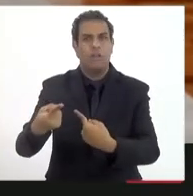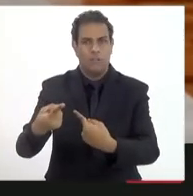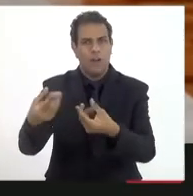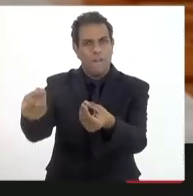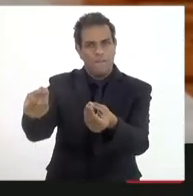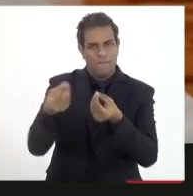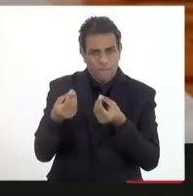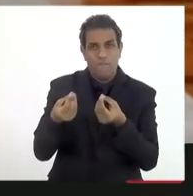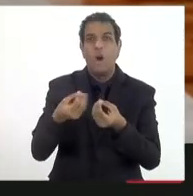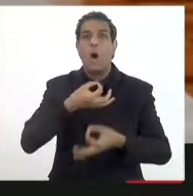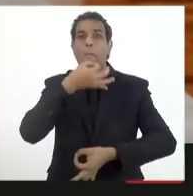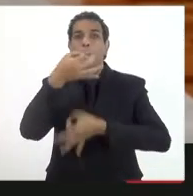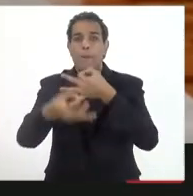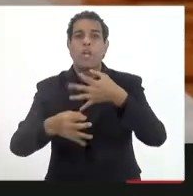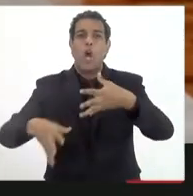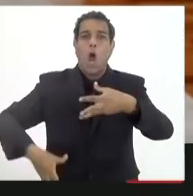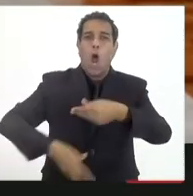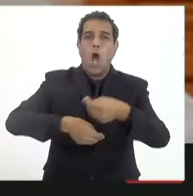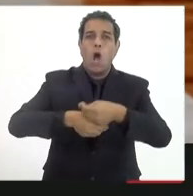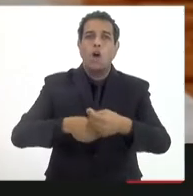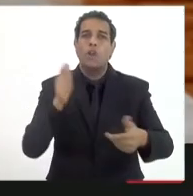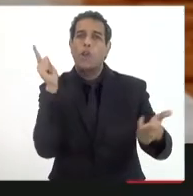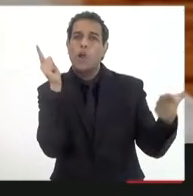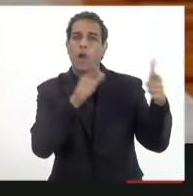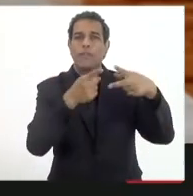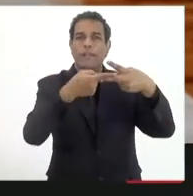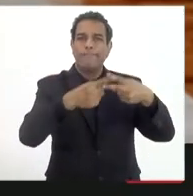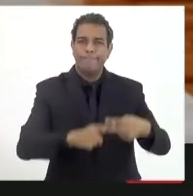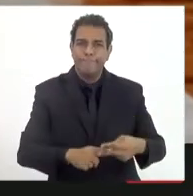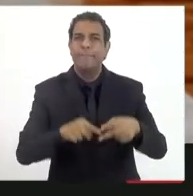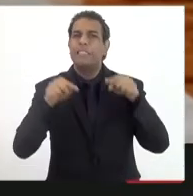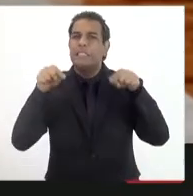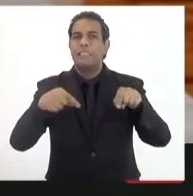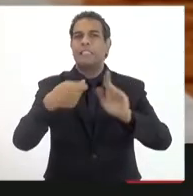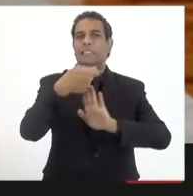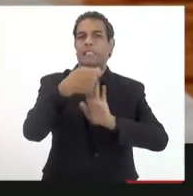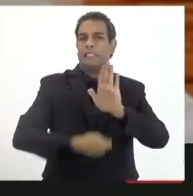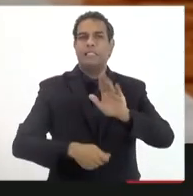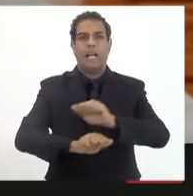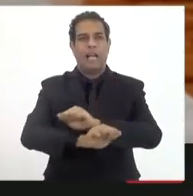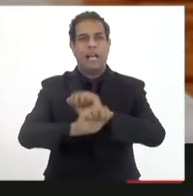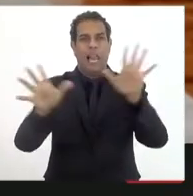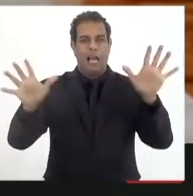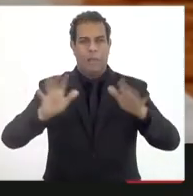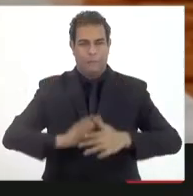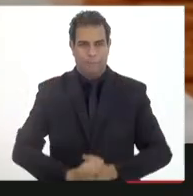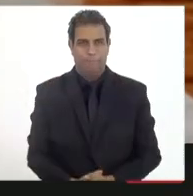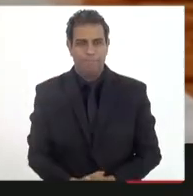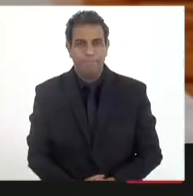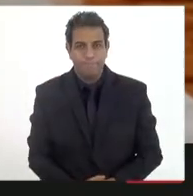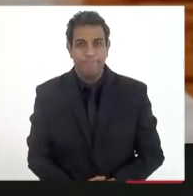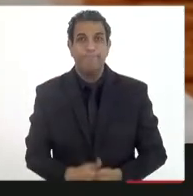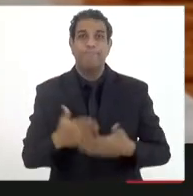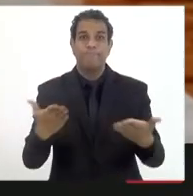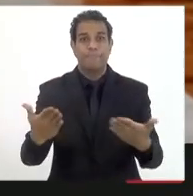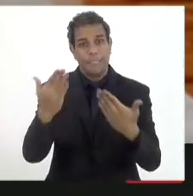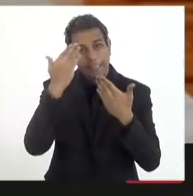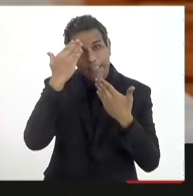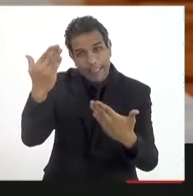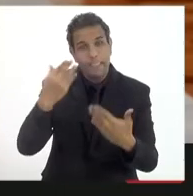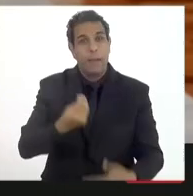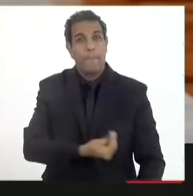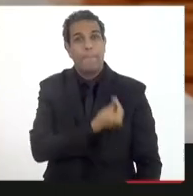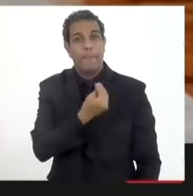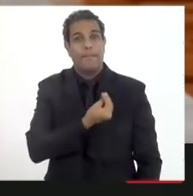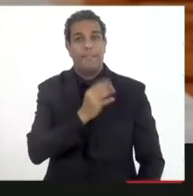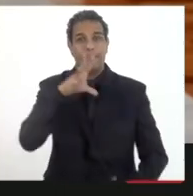de vocês também contribuição para que a gente possa aprimorar o texto. Então, mais uma vez, agradecer a presença de